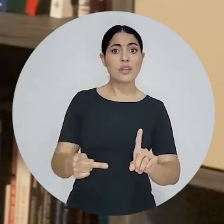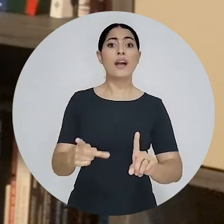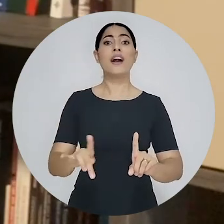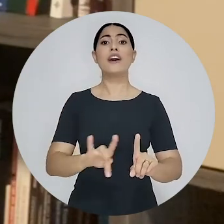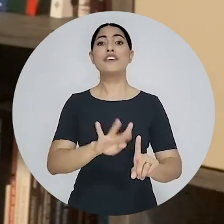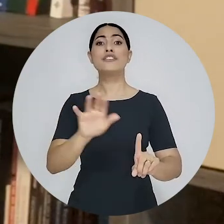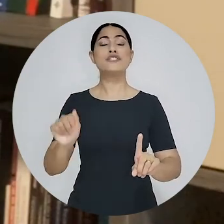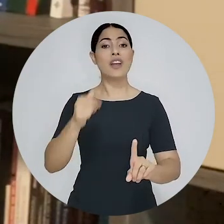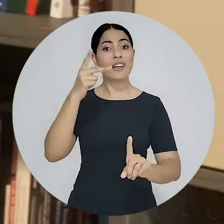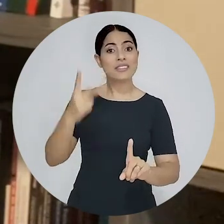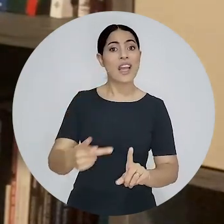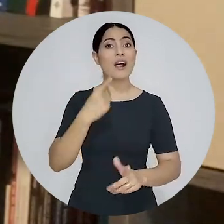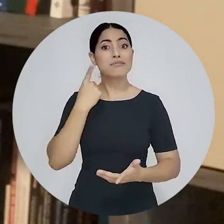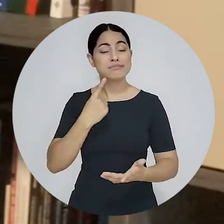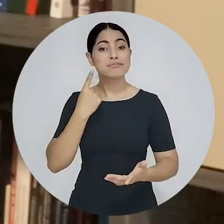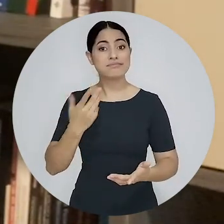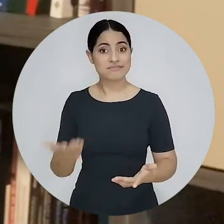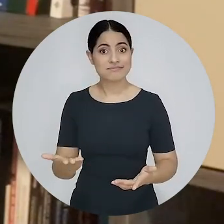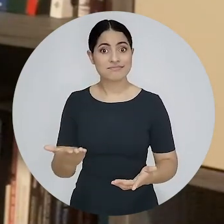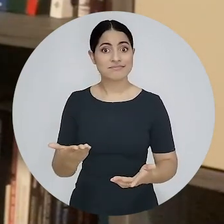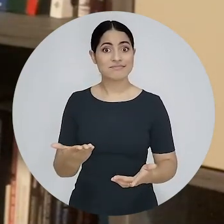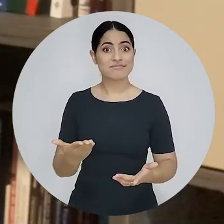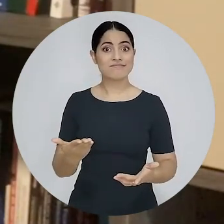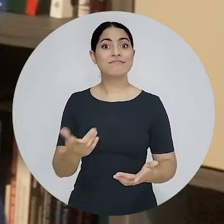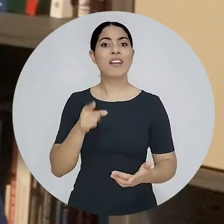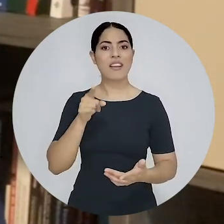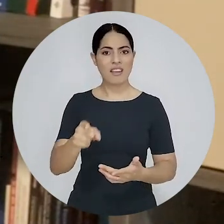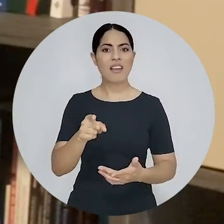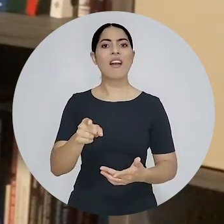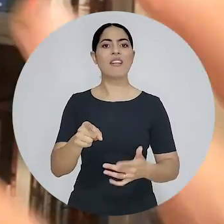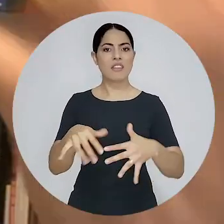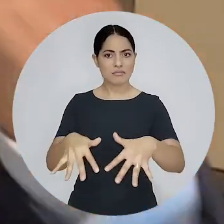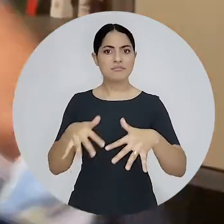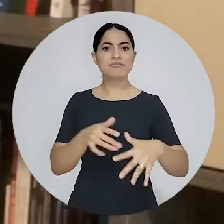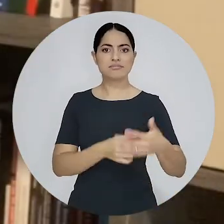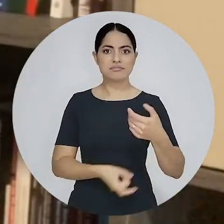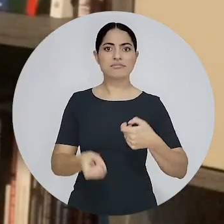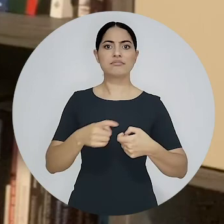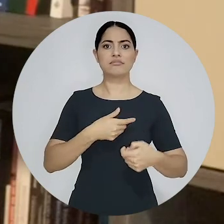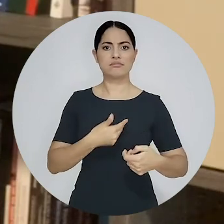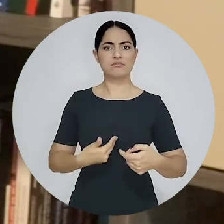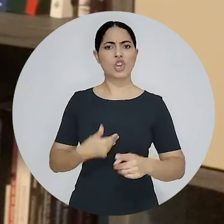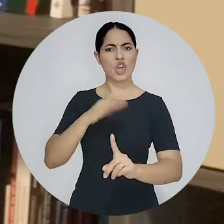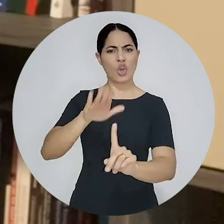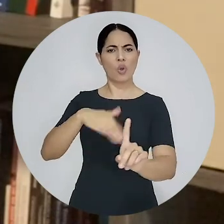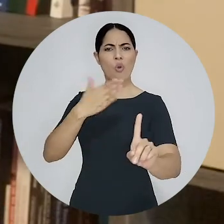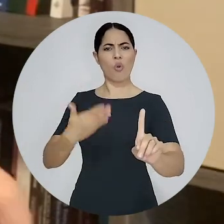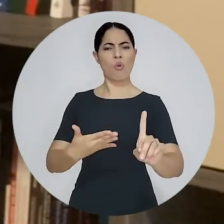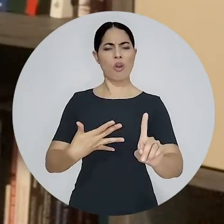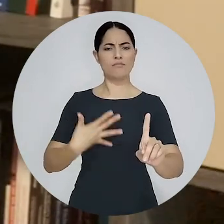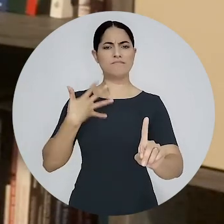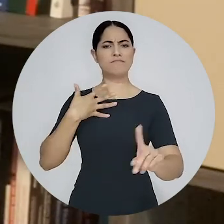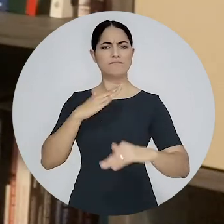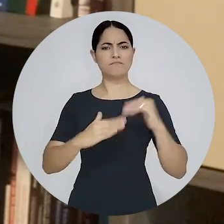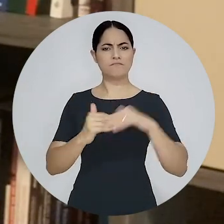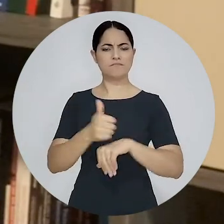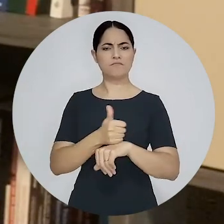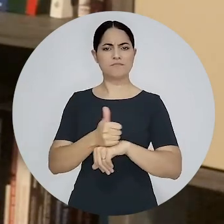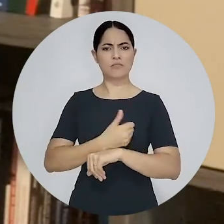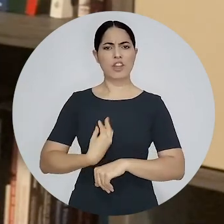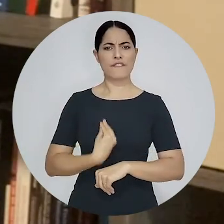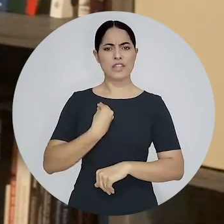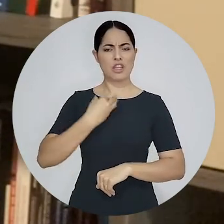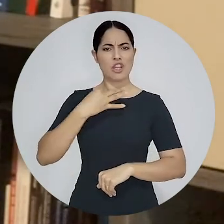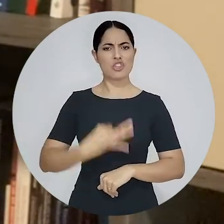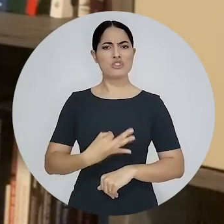celebra o dia dela também como advogada. Ela teve resgatada, reparada, sua honra funcional,